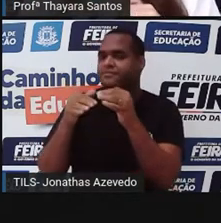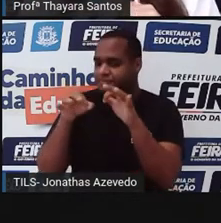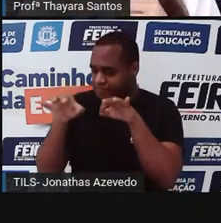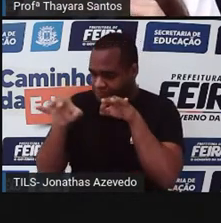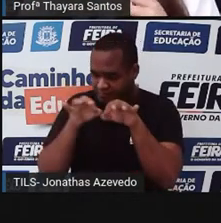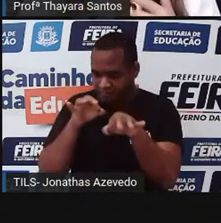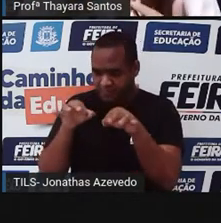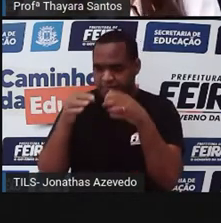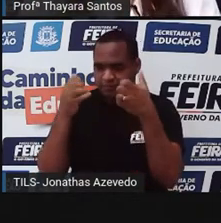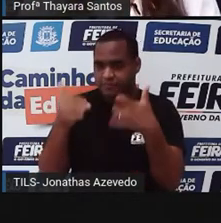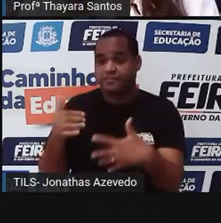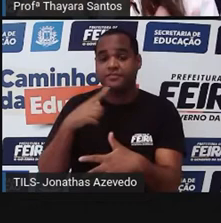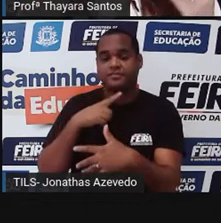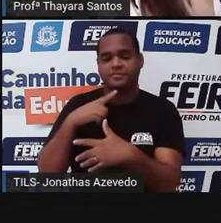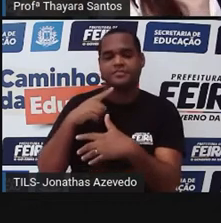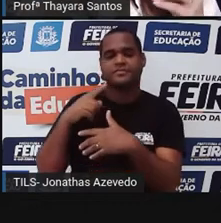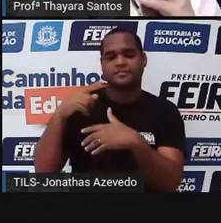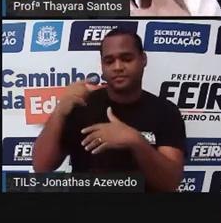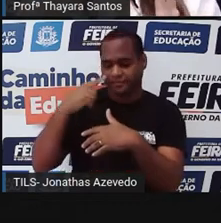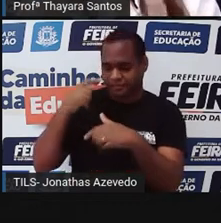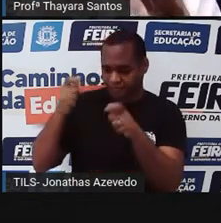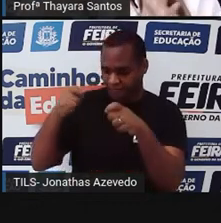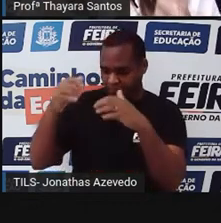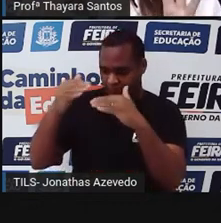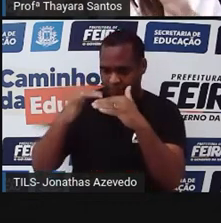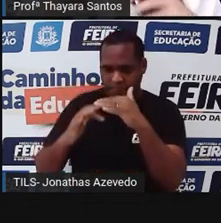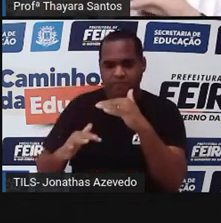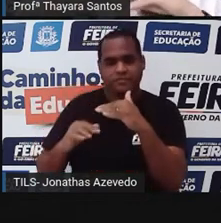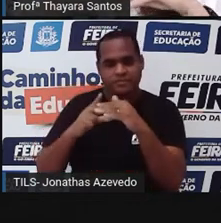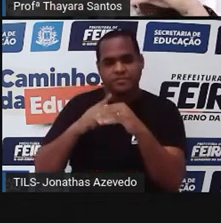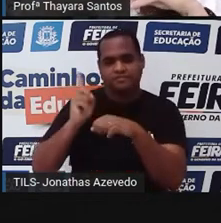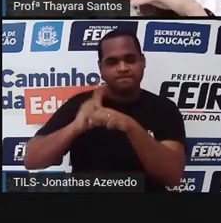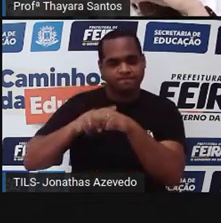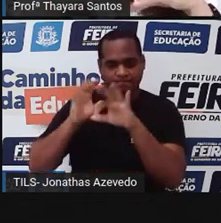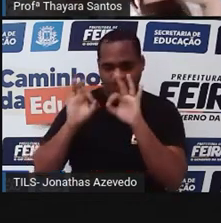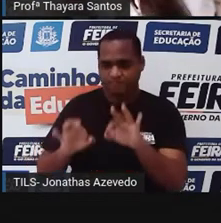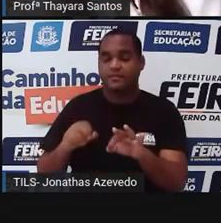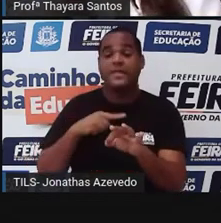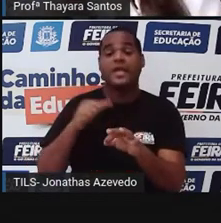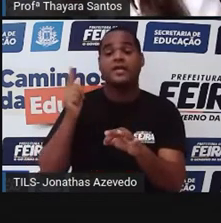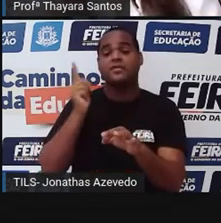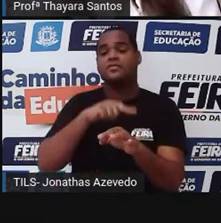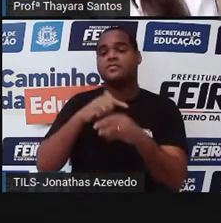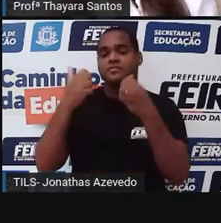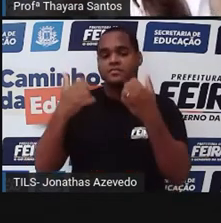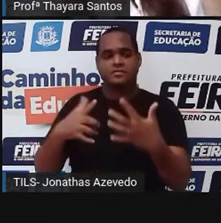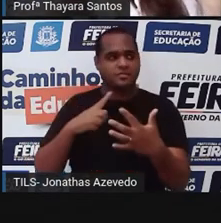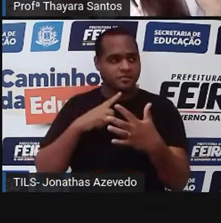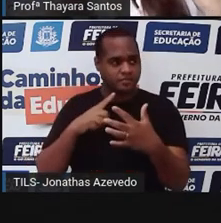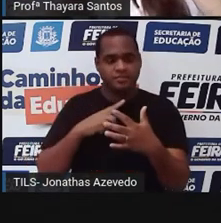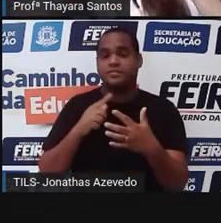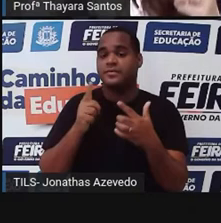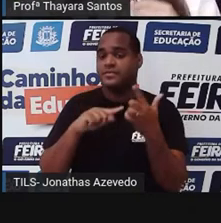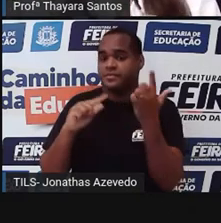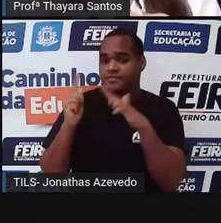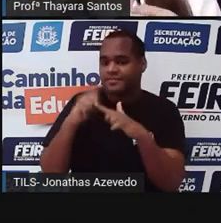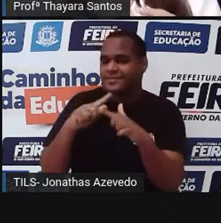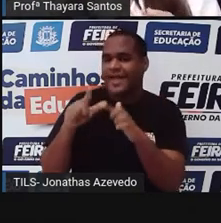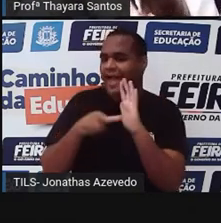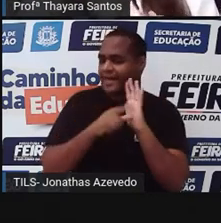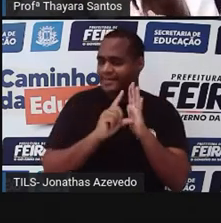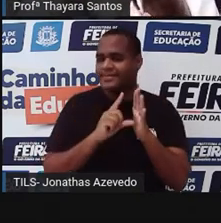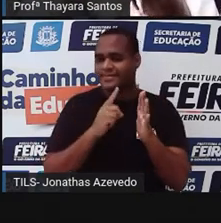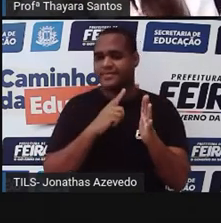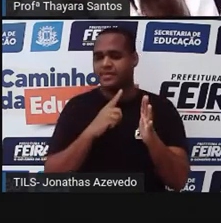exoesqueleto ali por baixo, para quando chegar a hora certa, ele consegue abrir aquele exoesqueleto antigo,